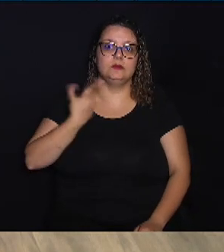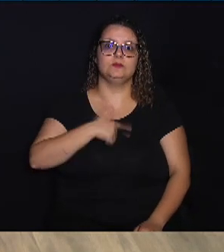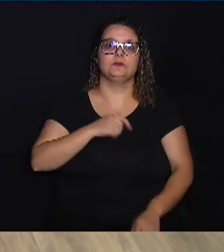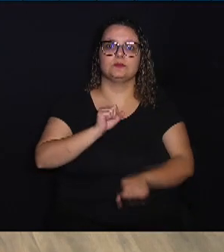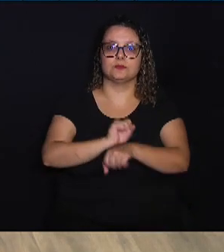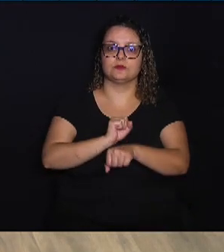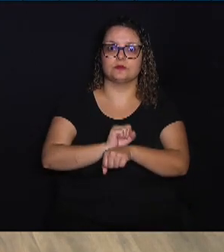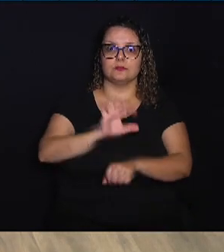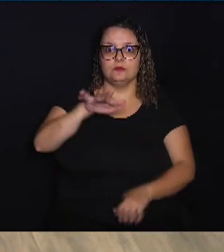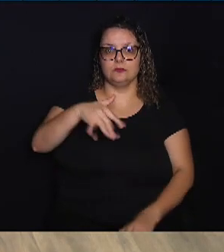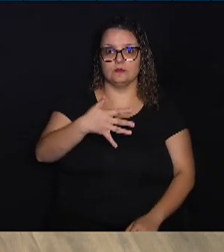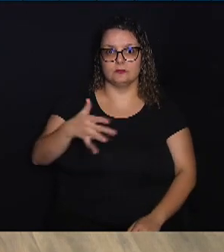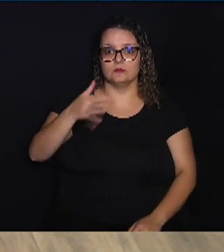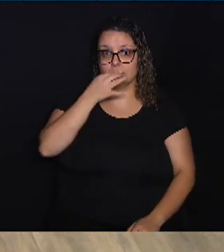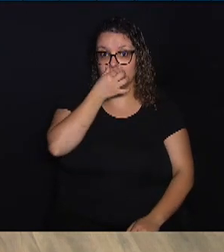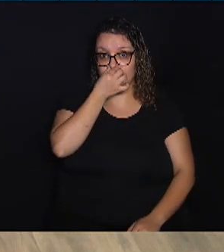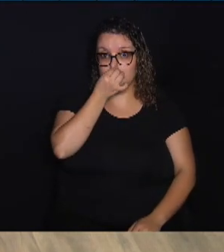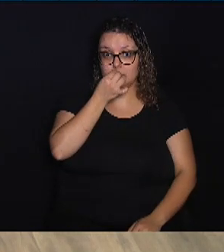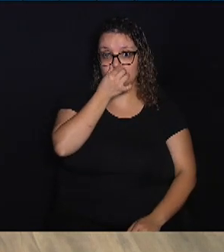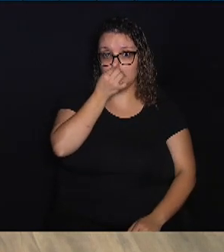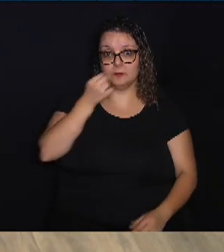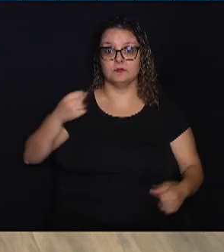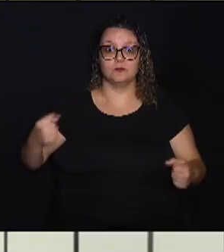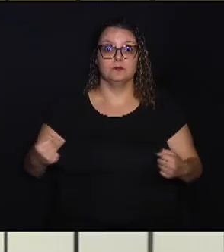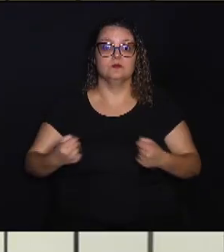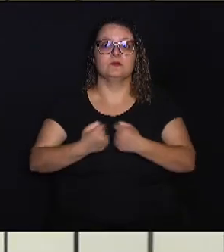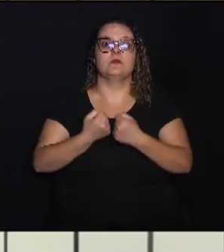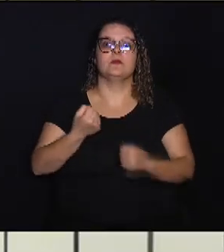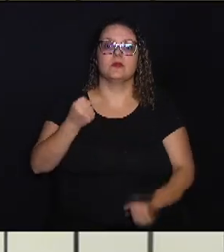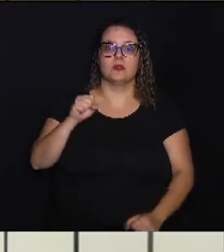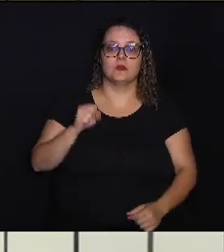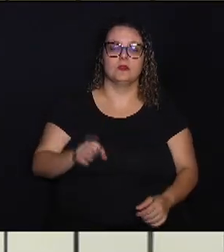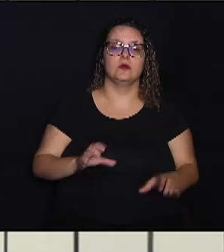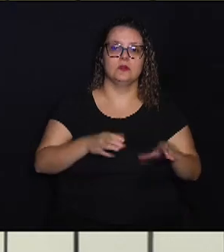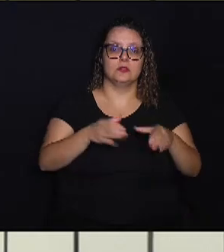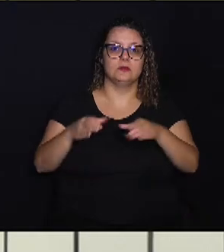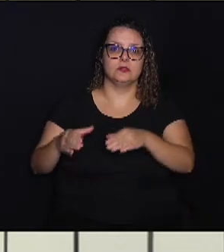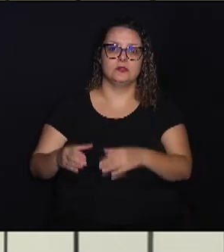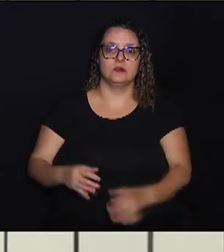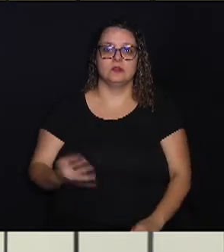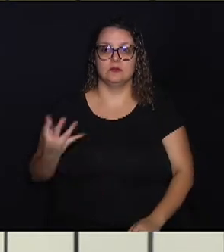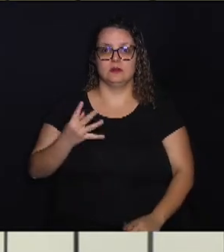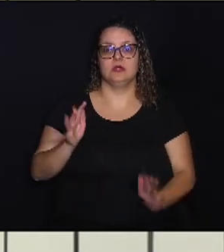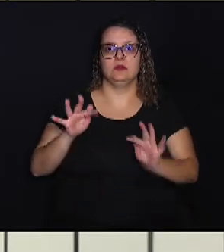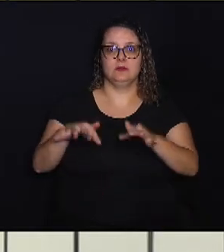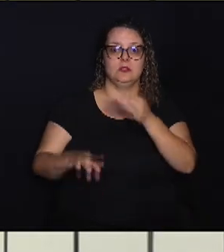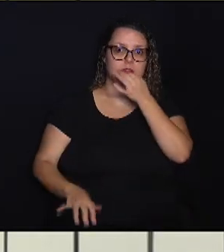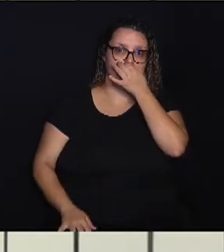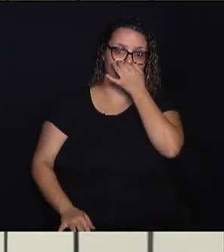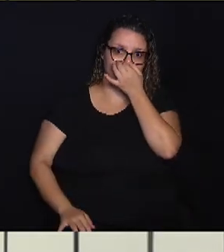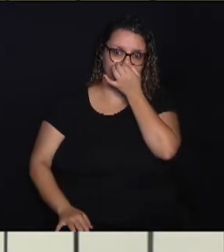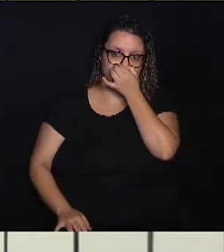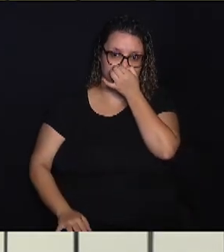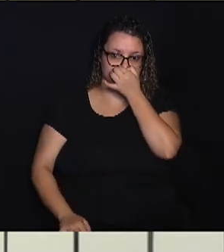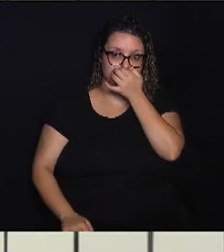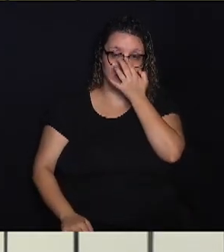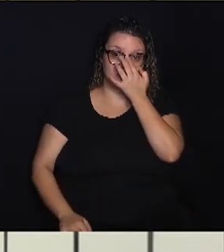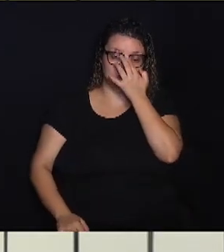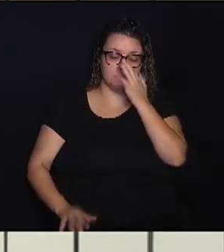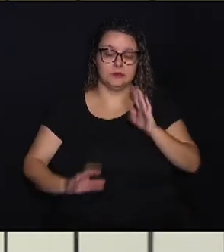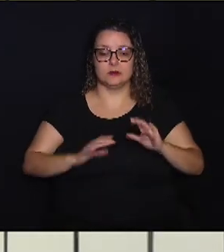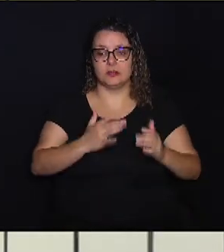a tabela dos confrontos entre os oito times aí para as quartas de final da Série Ouro,